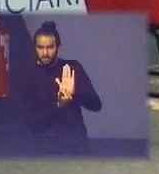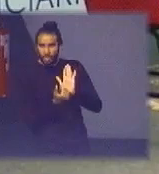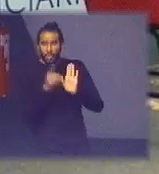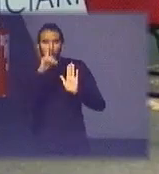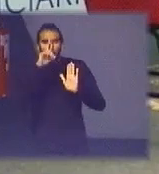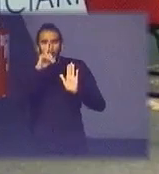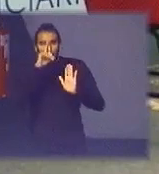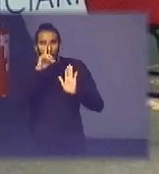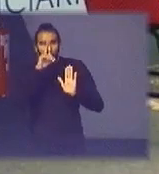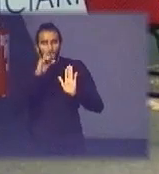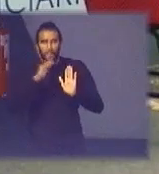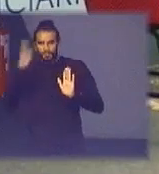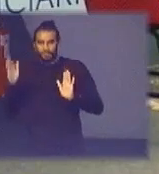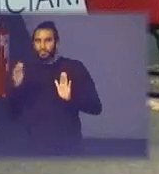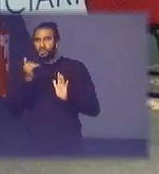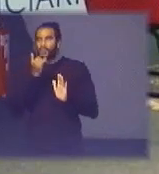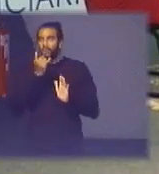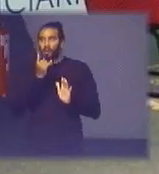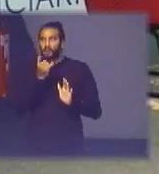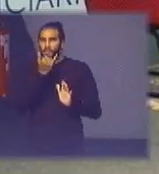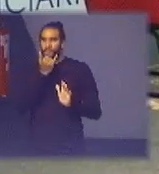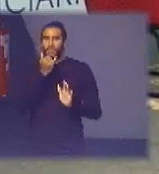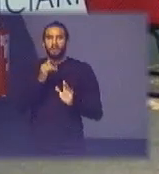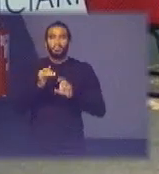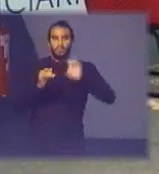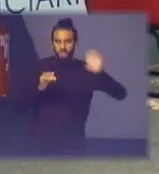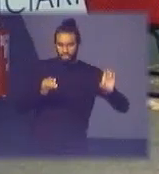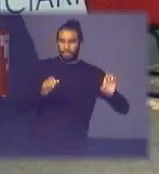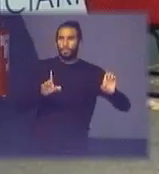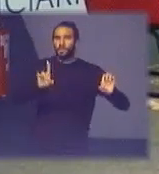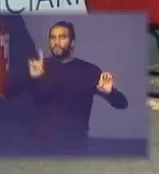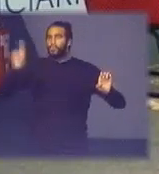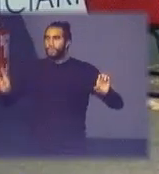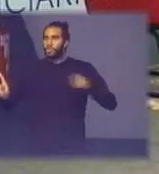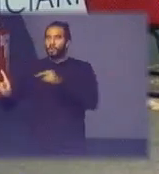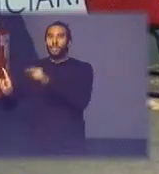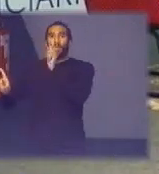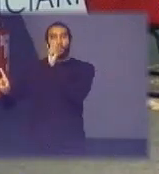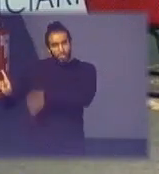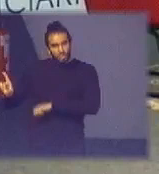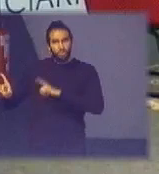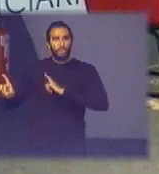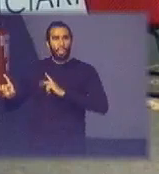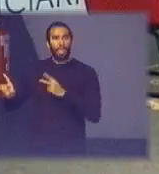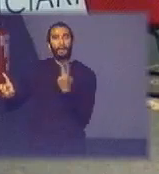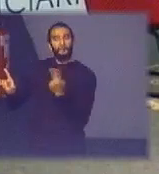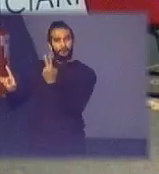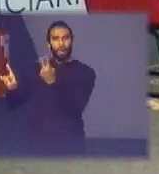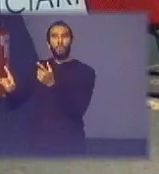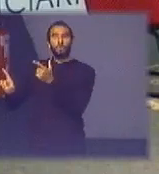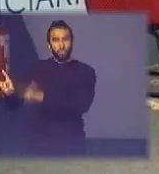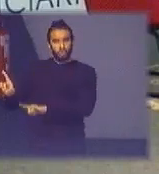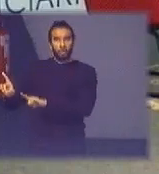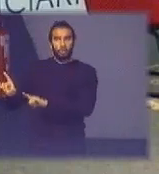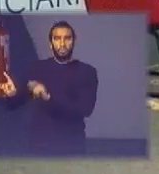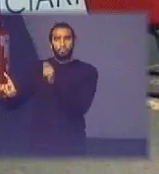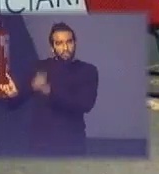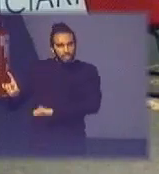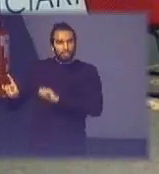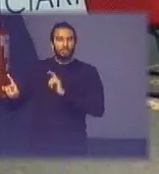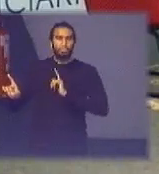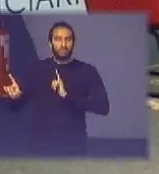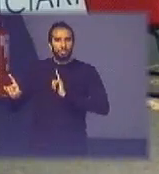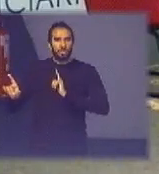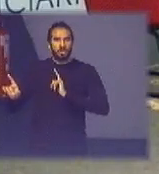do lado esquerdo e do lado direito a possibilidade de recuperação de valor a possibilidade de recuperação